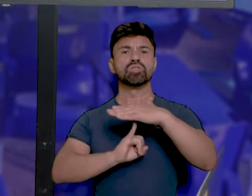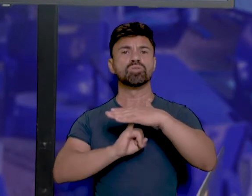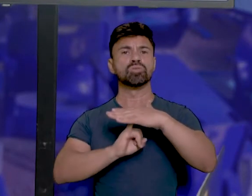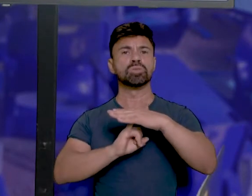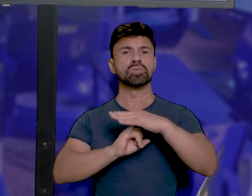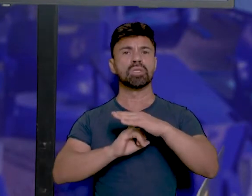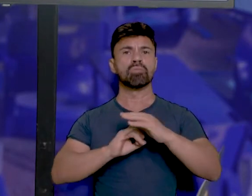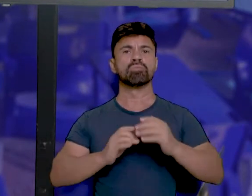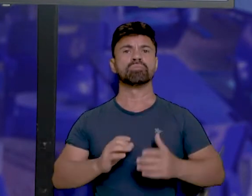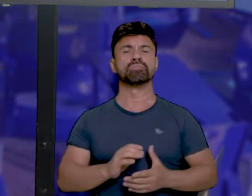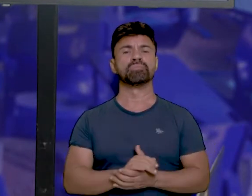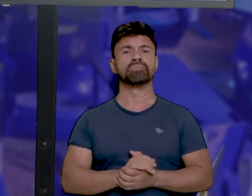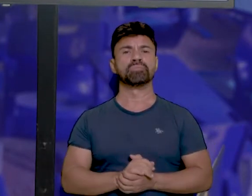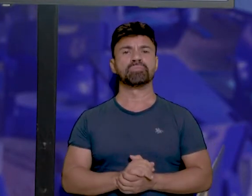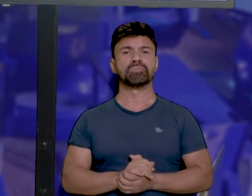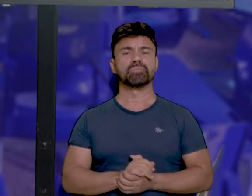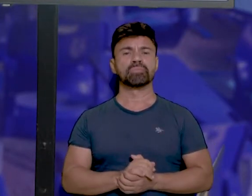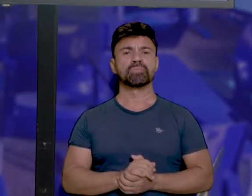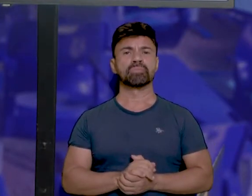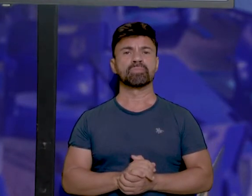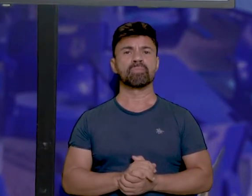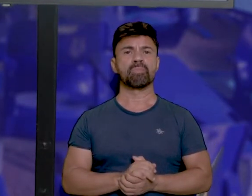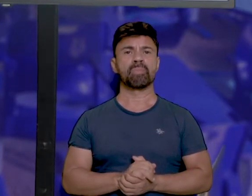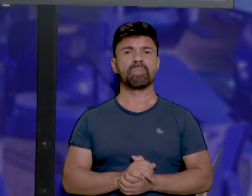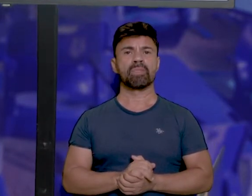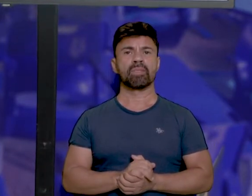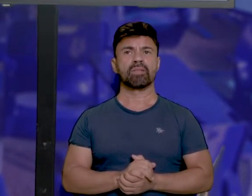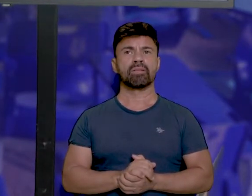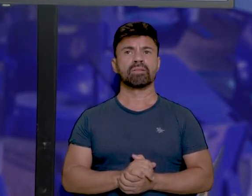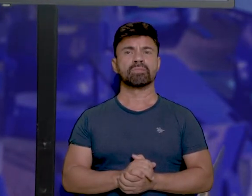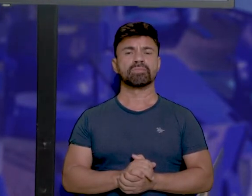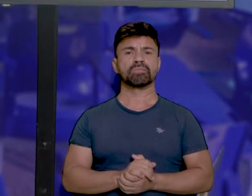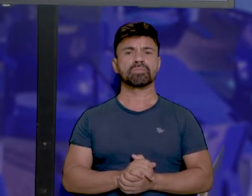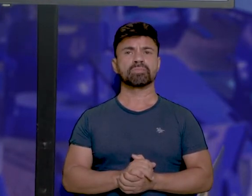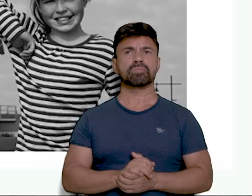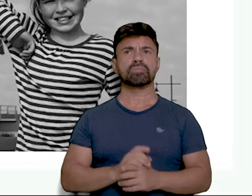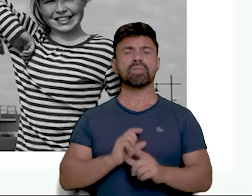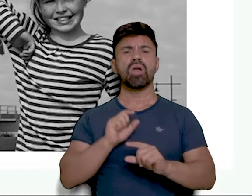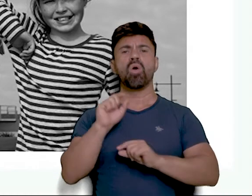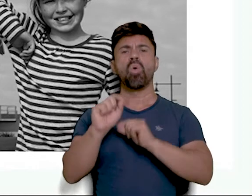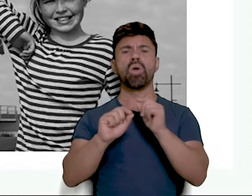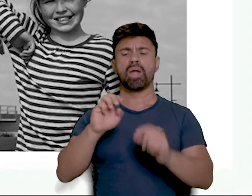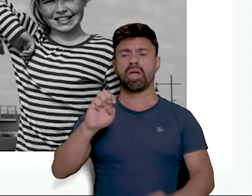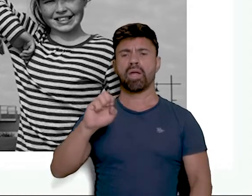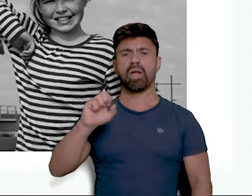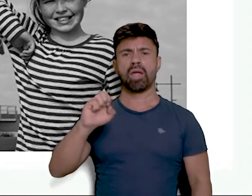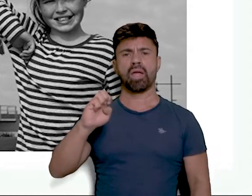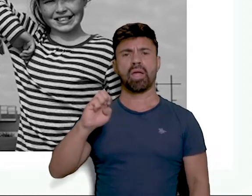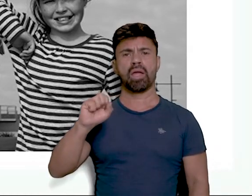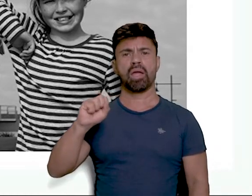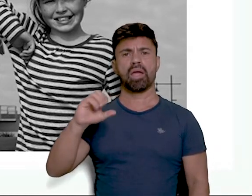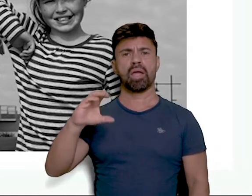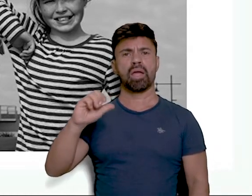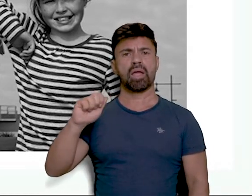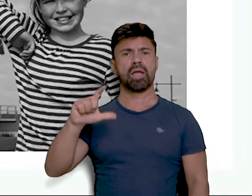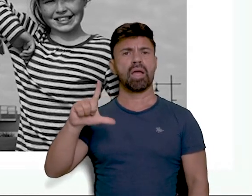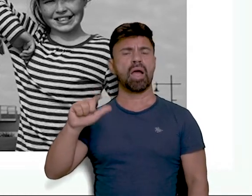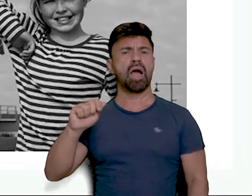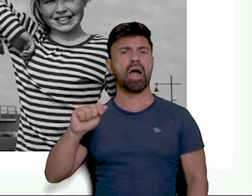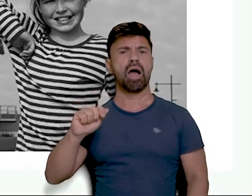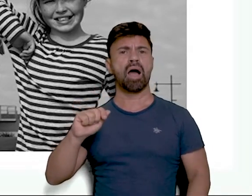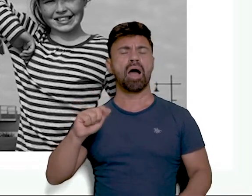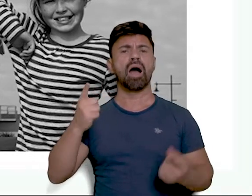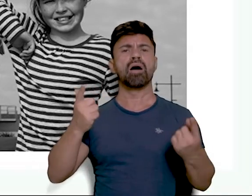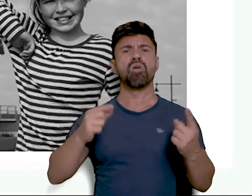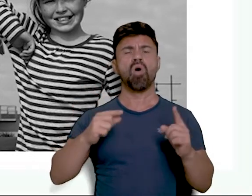bandeira da ONU tem essa imagem azimutal. O que é uma escala? Veja bem. É uma relação e proporção entre